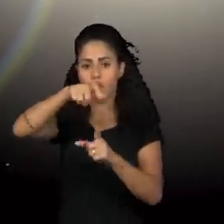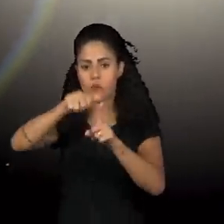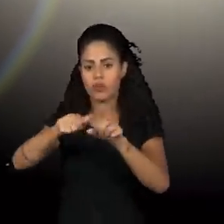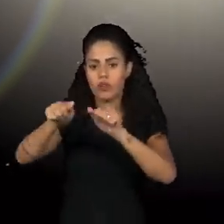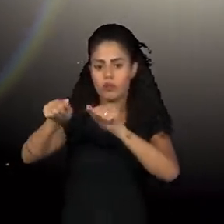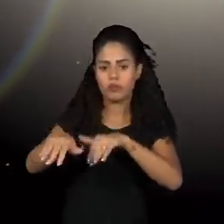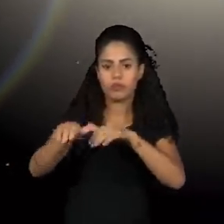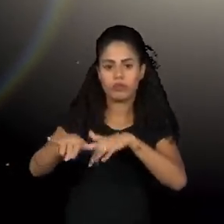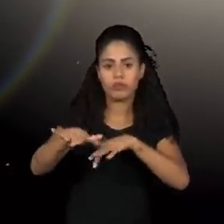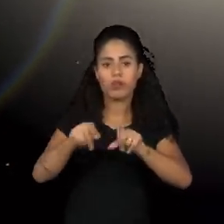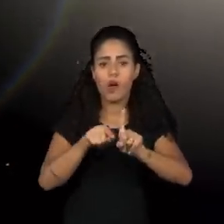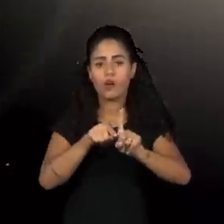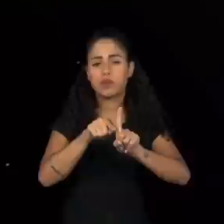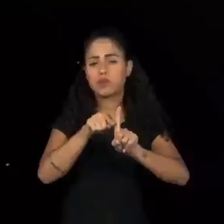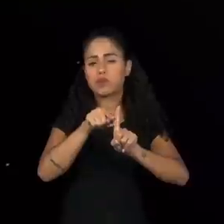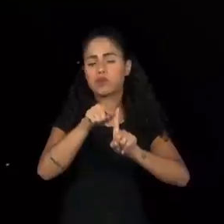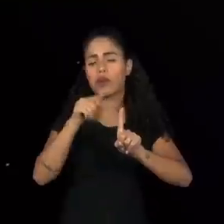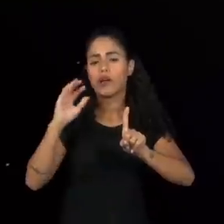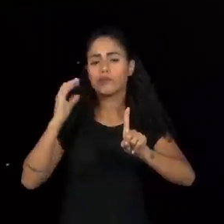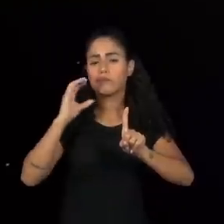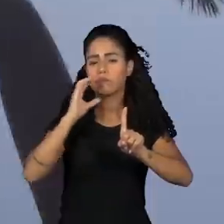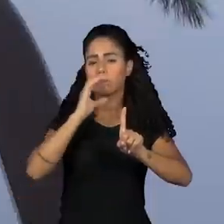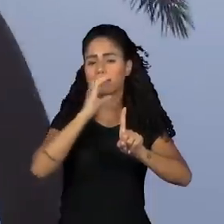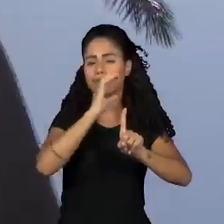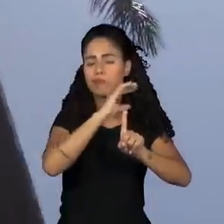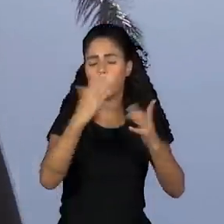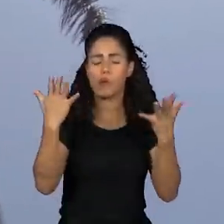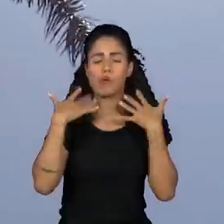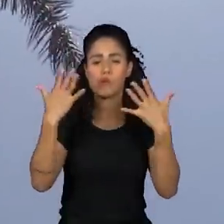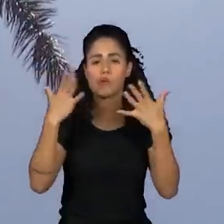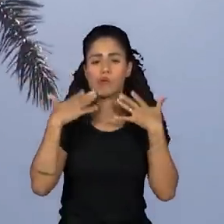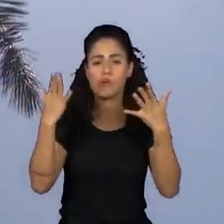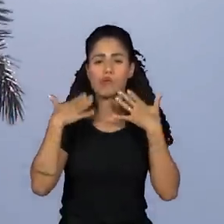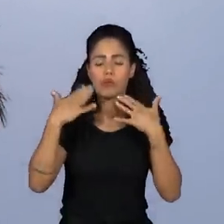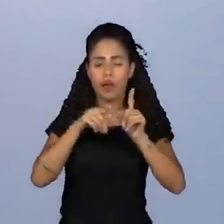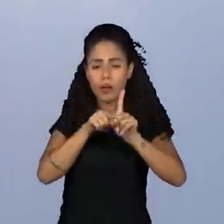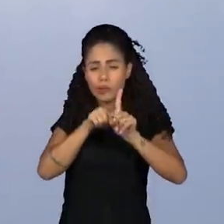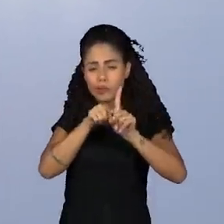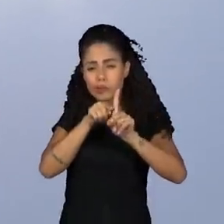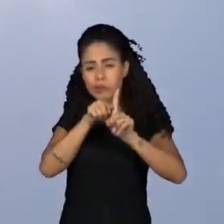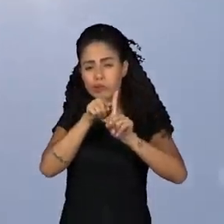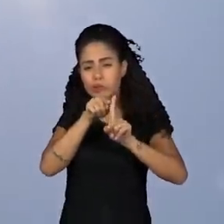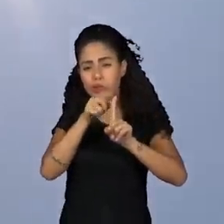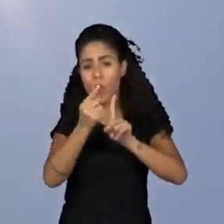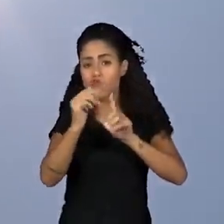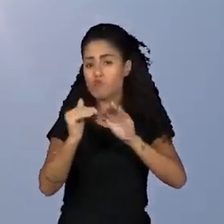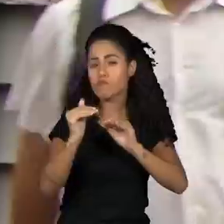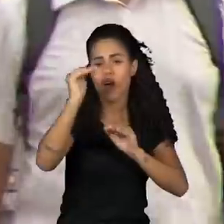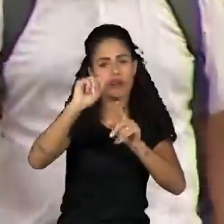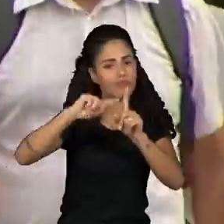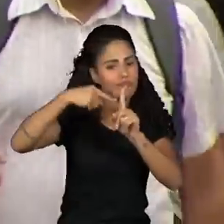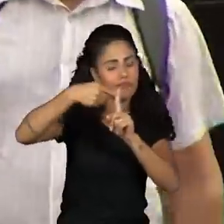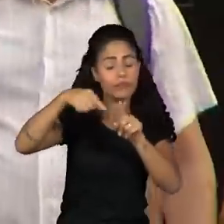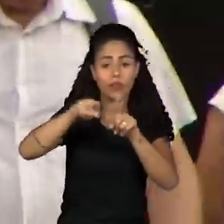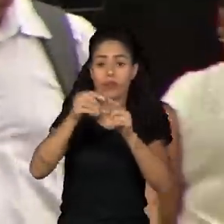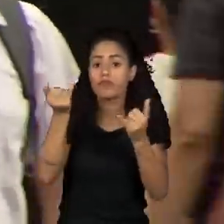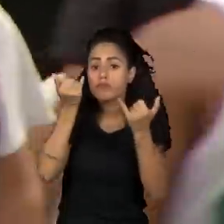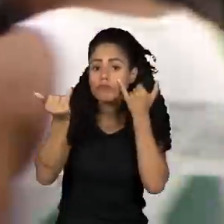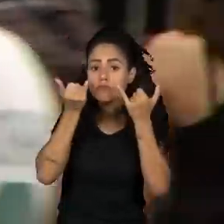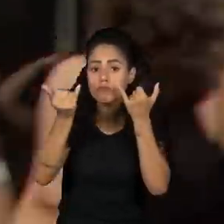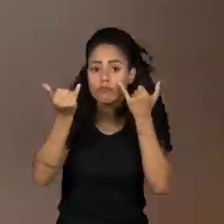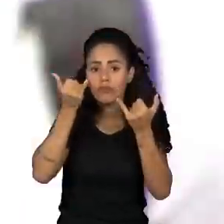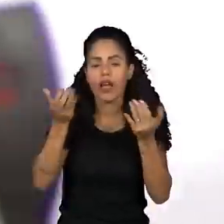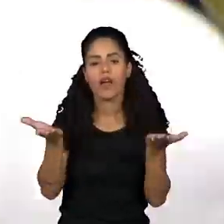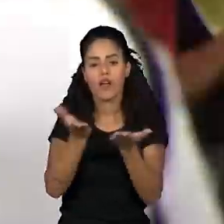mais quente, já registrado na história, com quase um grau acima da média para o mês. A informação é do